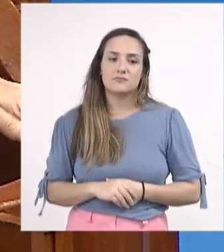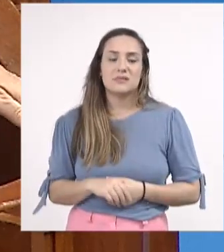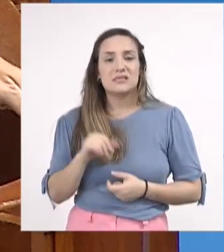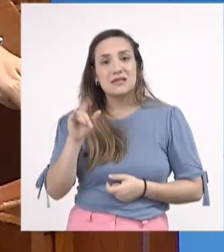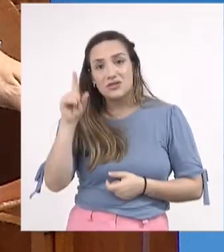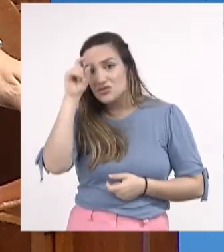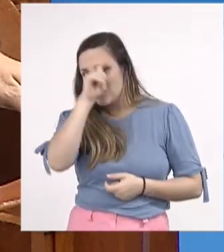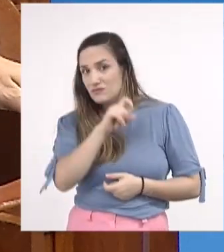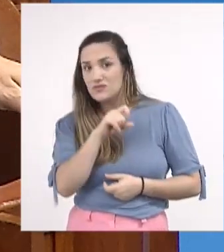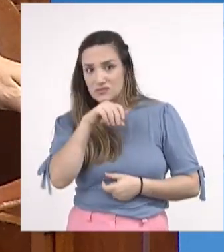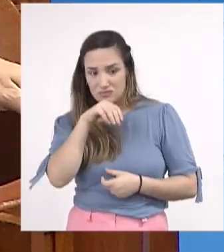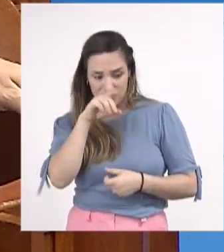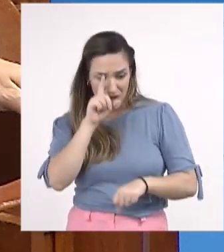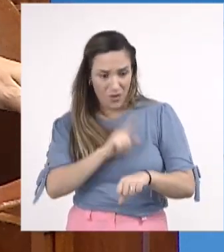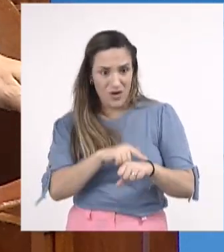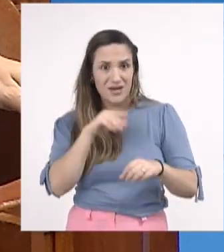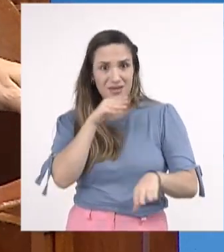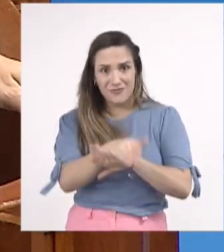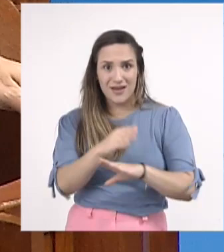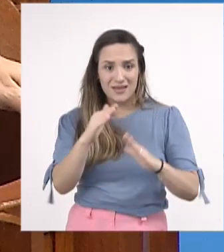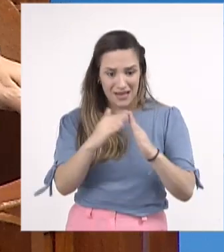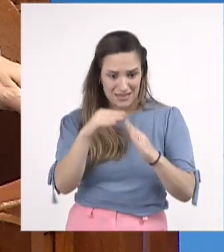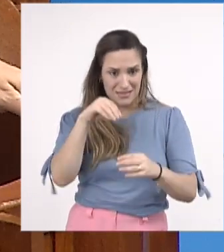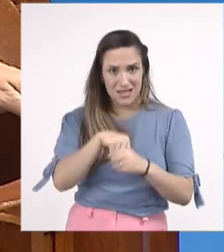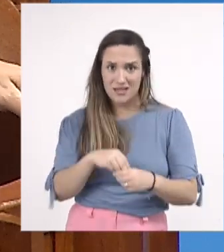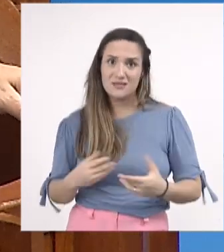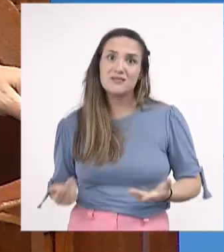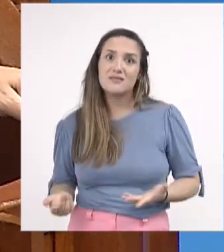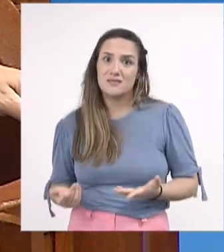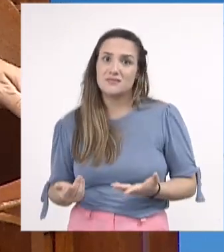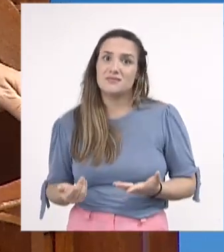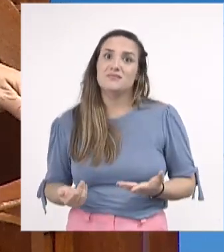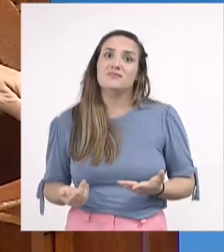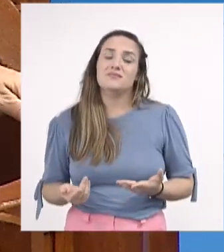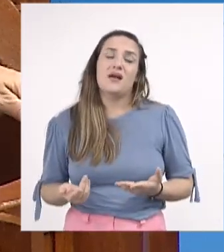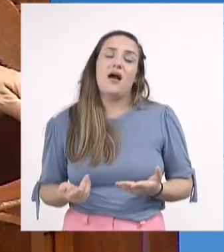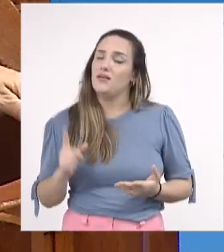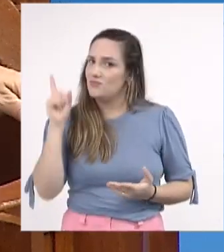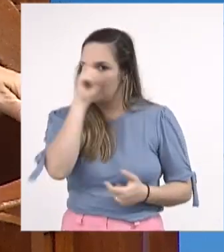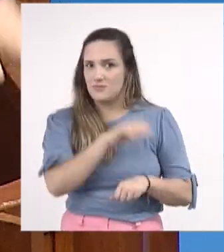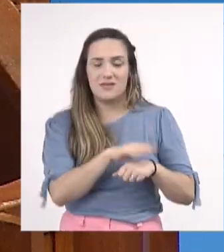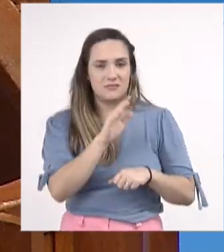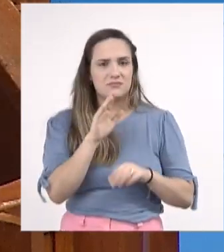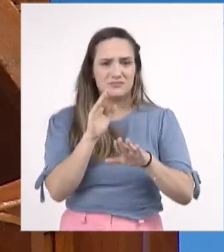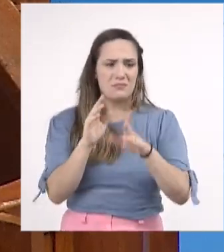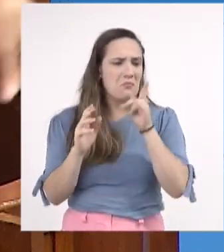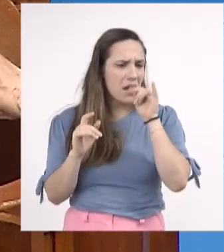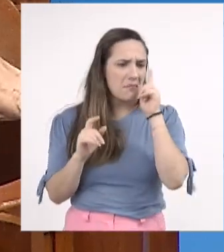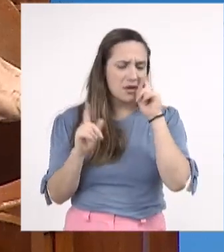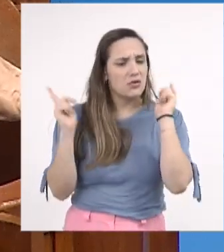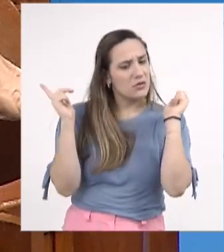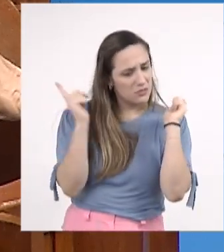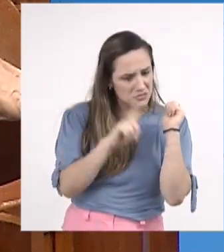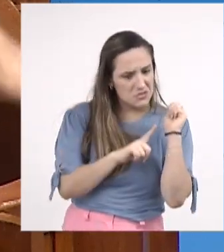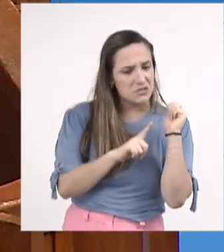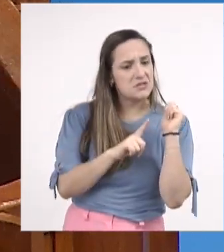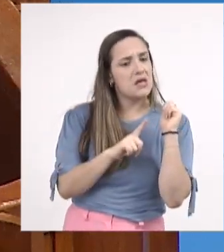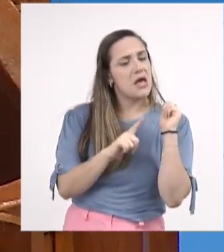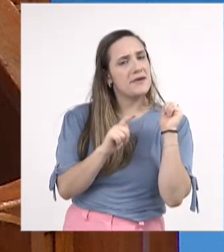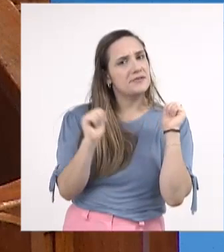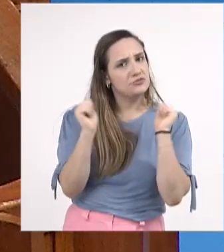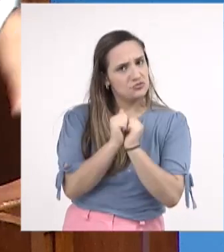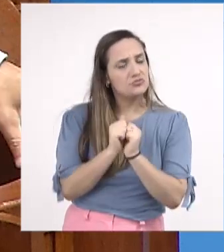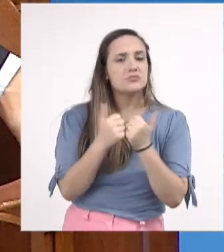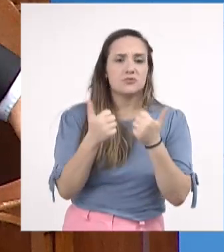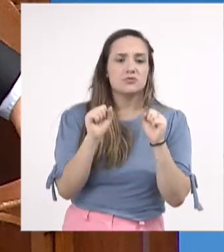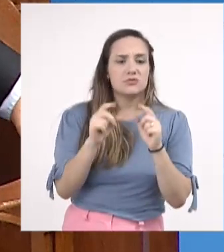remotamente. Os pais que tinham condições acompanhavam os filhos em casa. Mas e aqueles pais que trabalham fora, a mãe